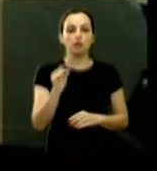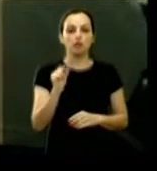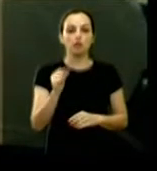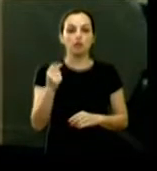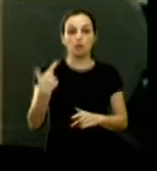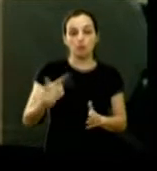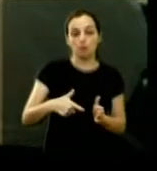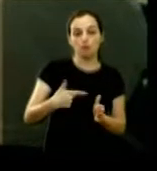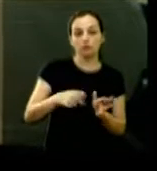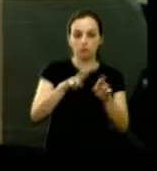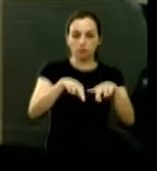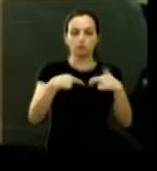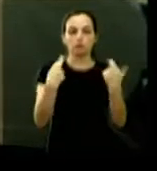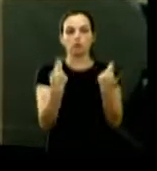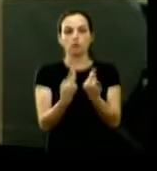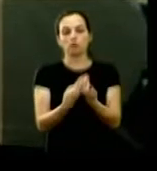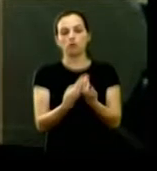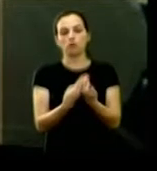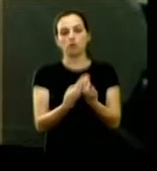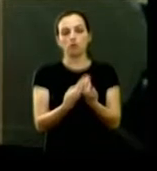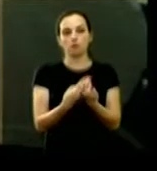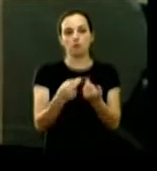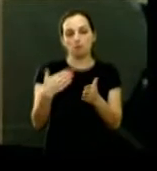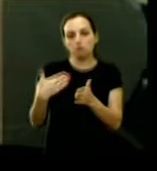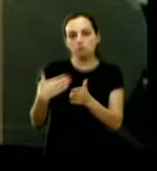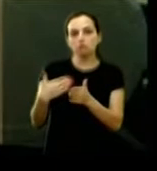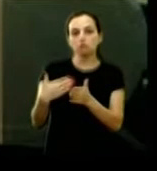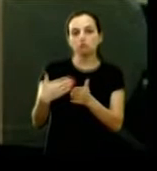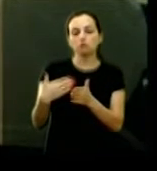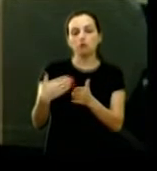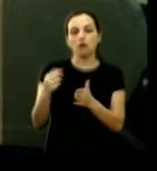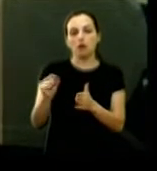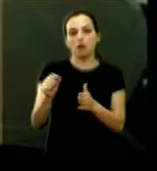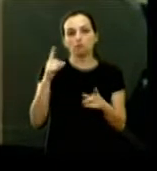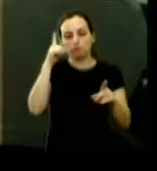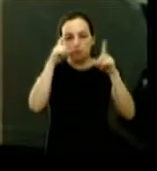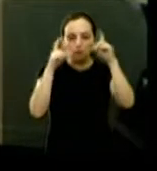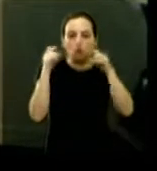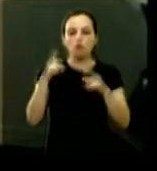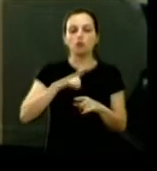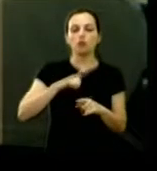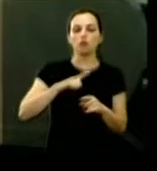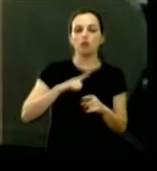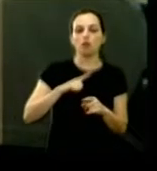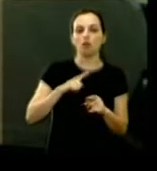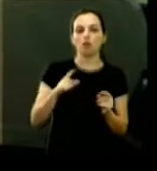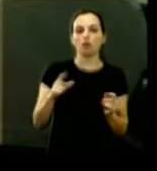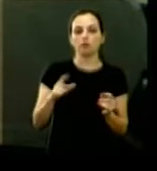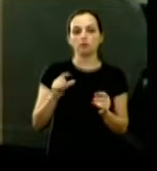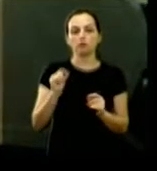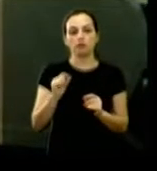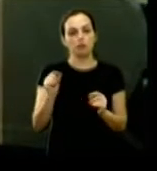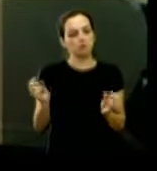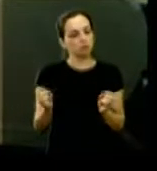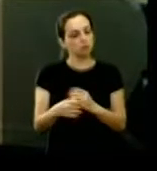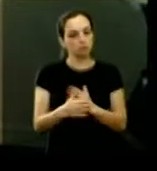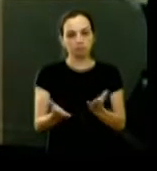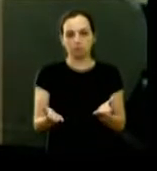fazendo uma segunda reunião para tirar possíveis dúvidas que ainda tenho fechou não é